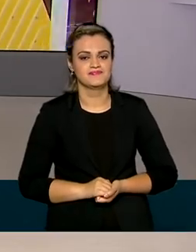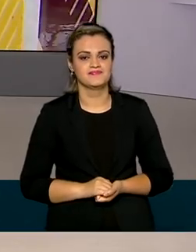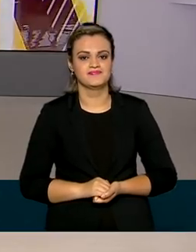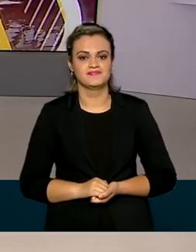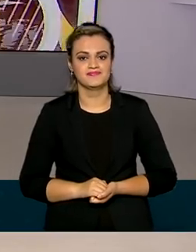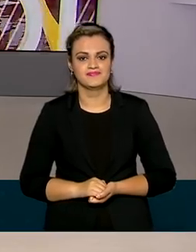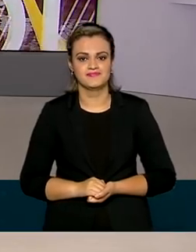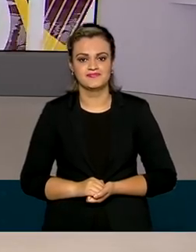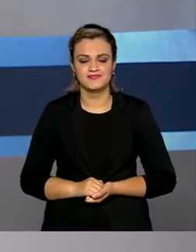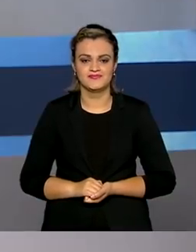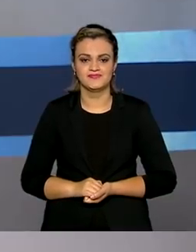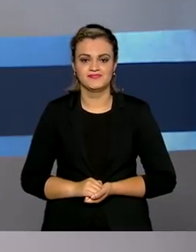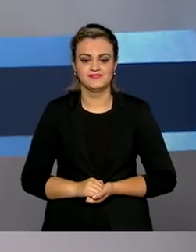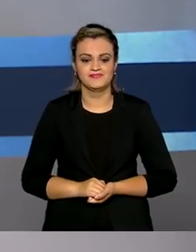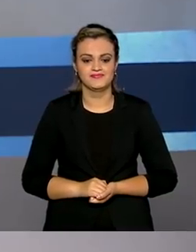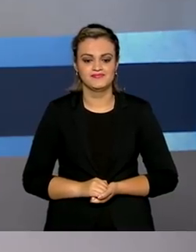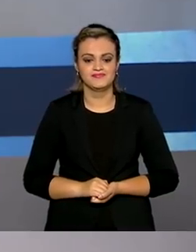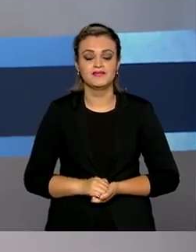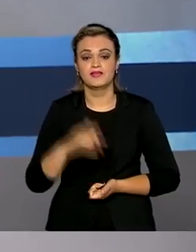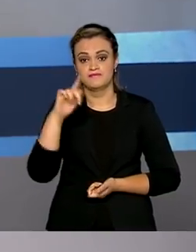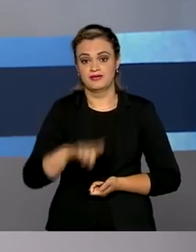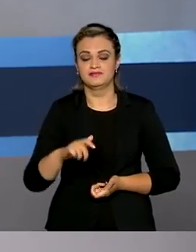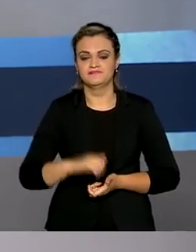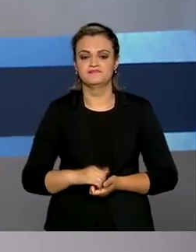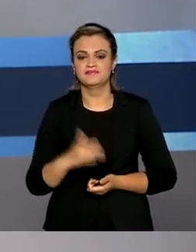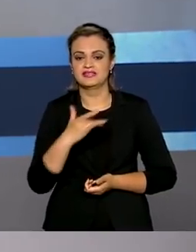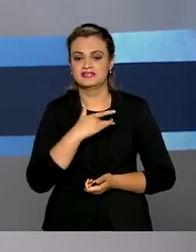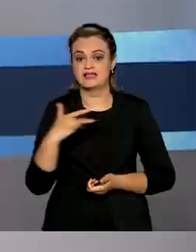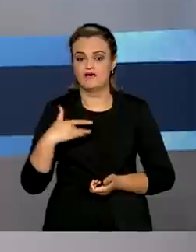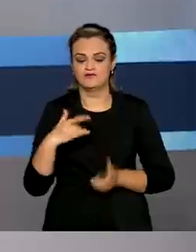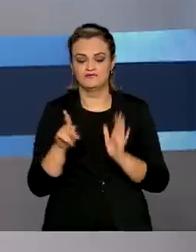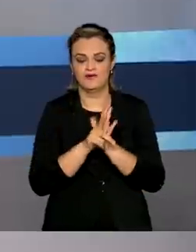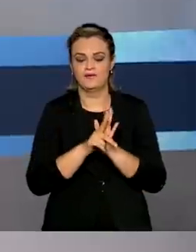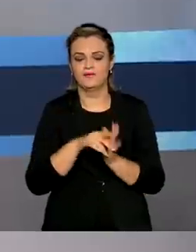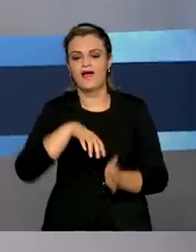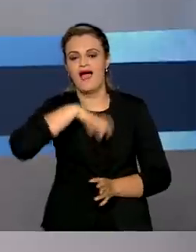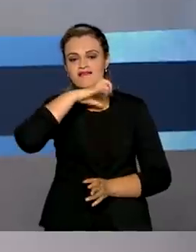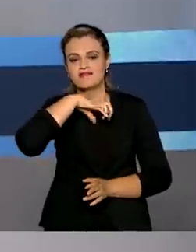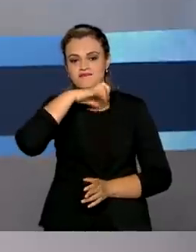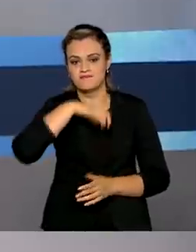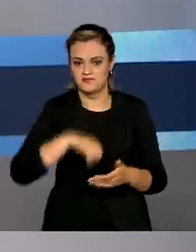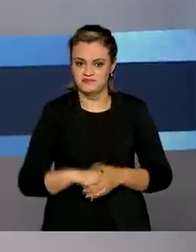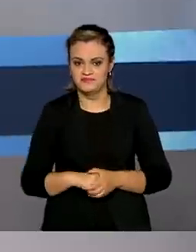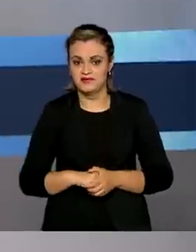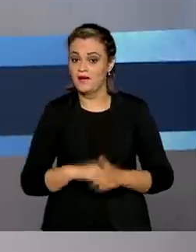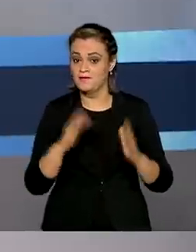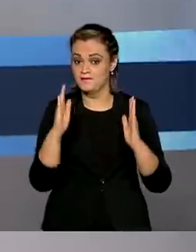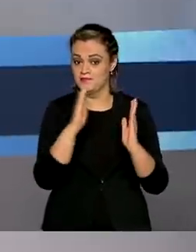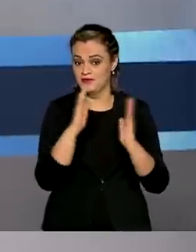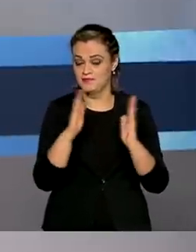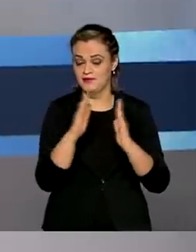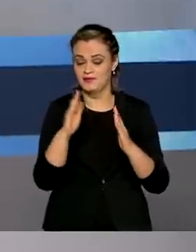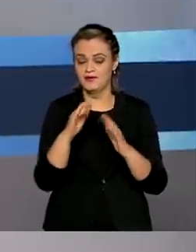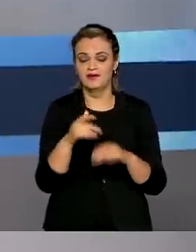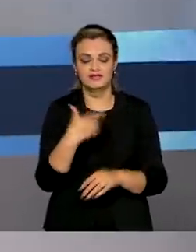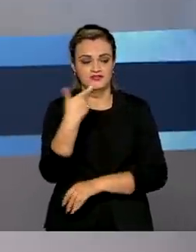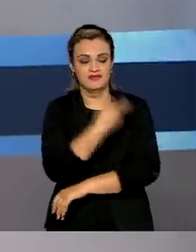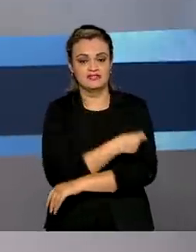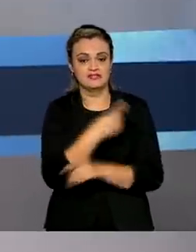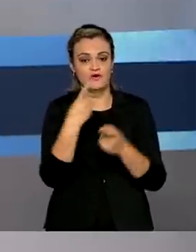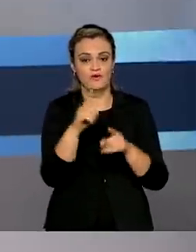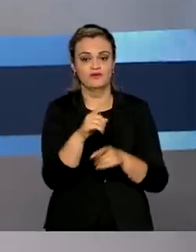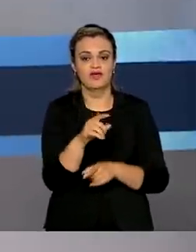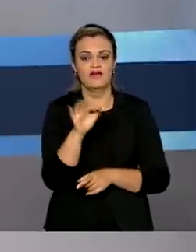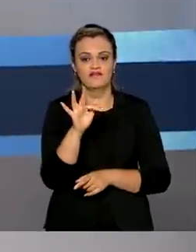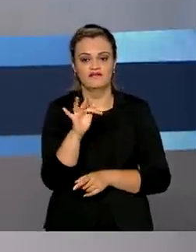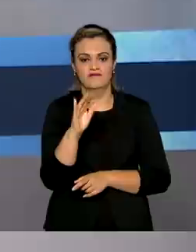.br Agora vamos falar de saúde animal. Começou a primeira etapa da campanha nacional de vacinação contra a